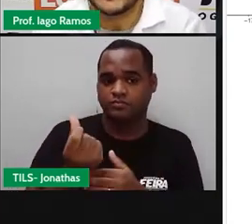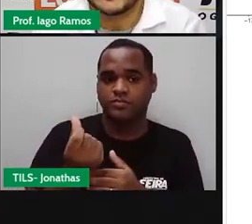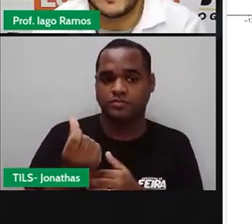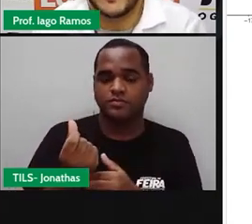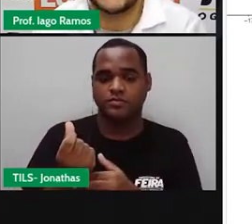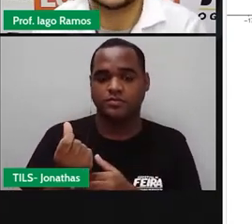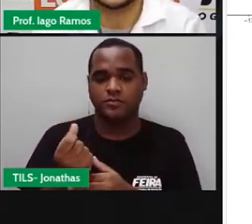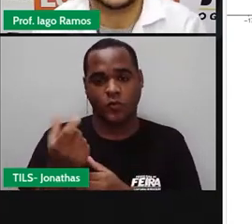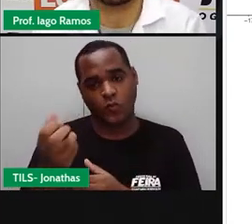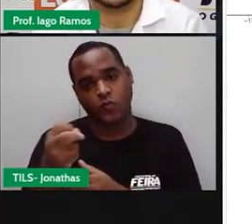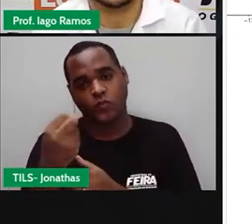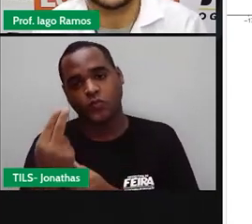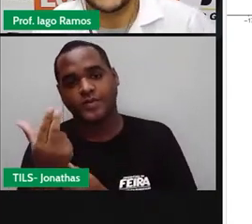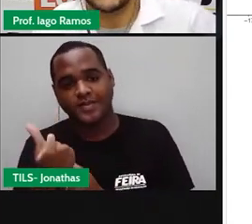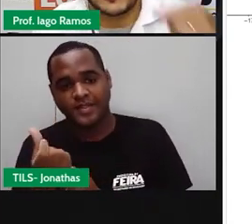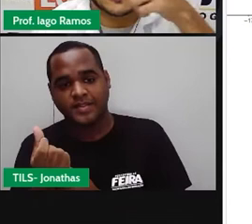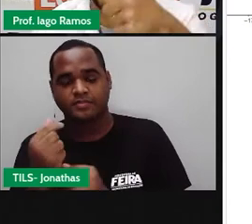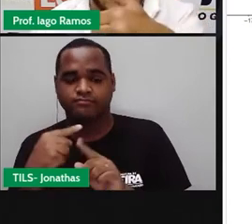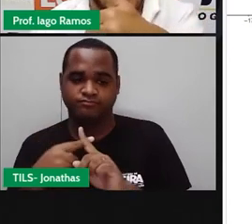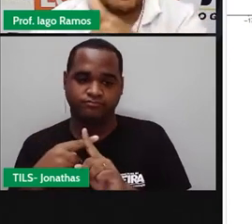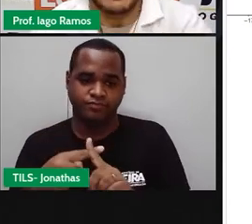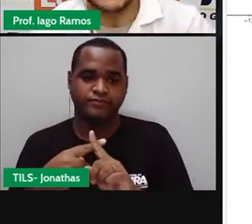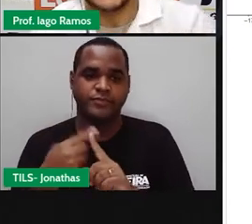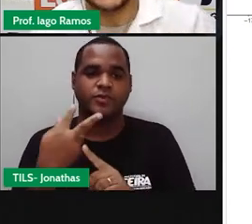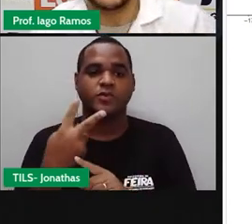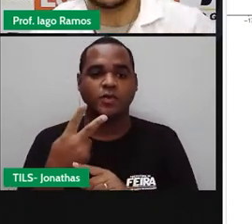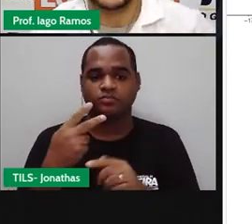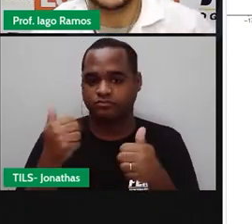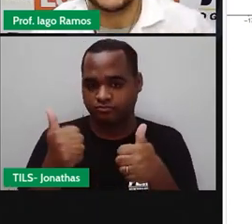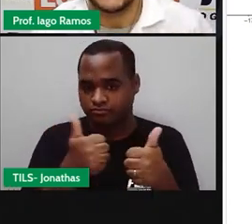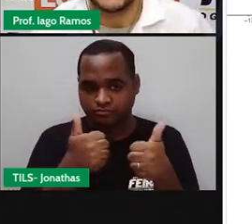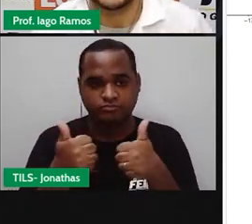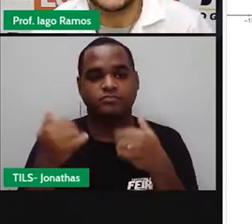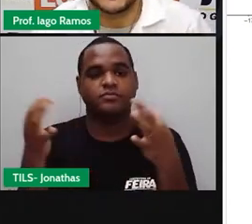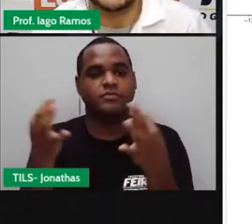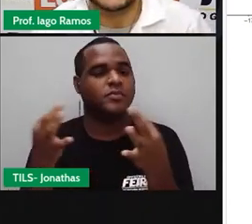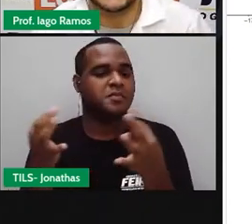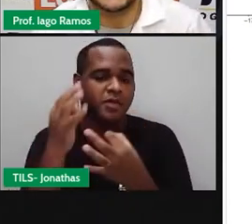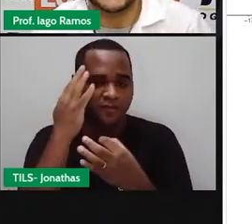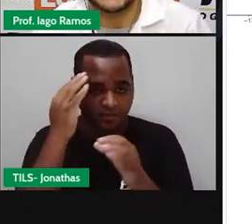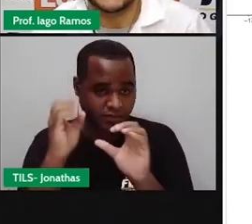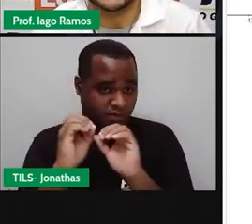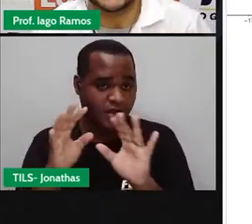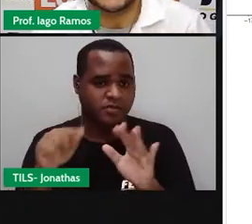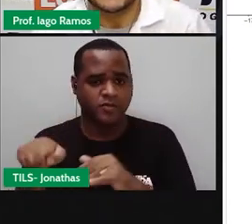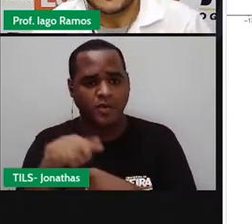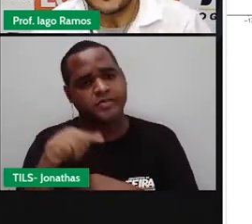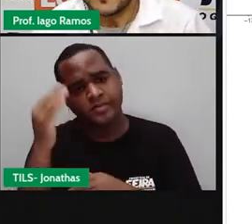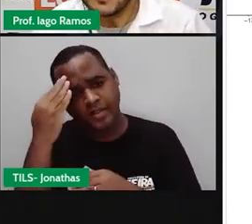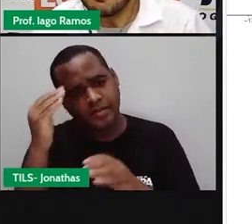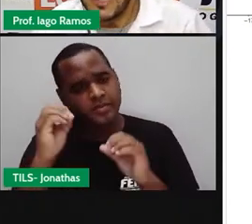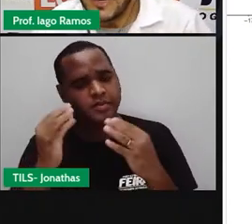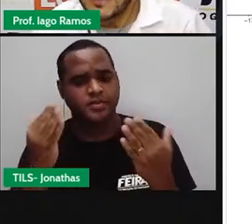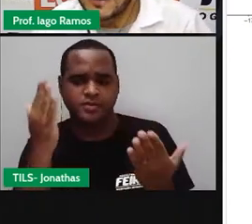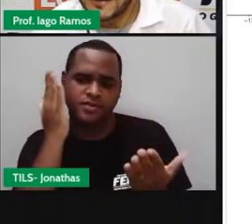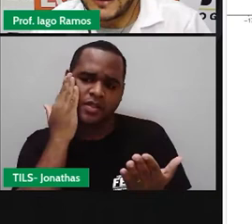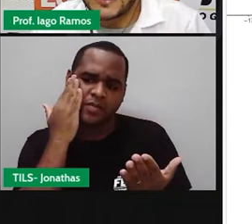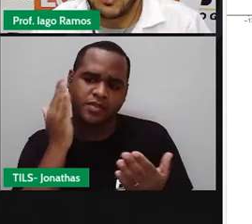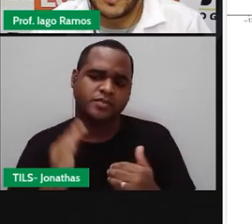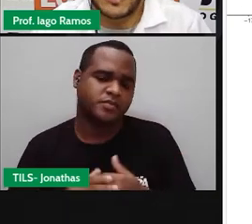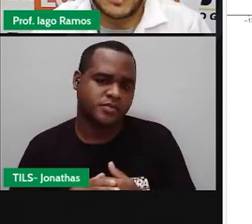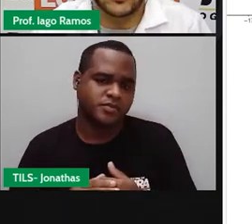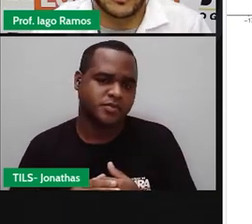Ou seis é maior do que dois. Dois, bacana, perfeito. Eu sei que você já sabia. Mas,